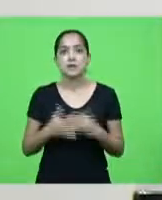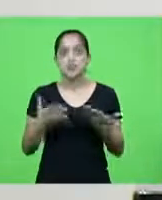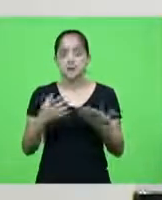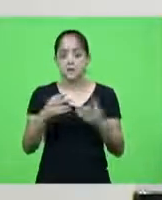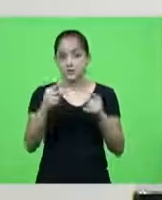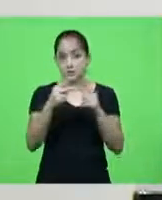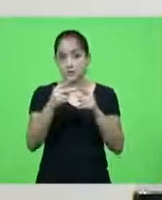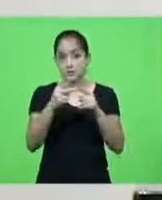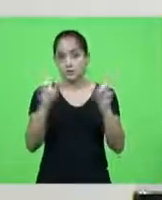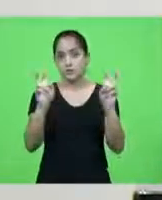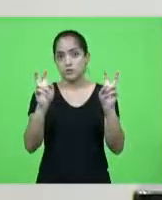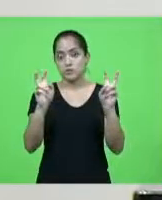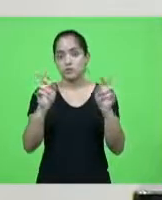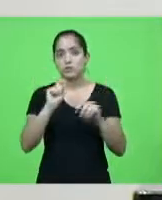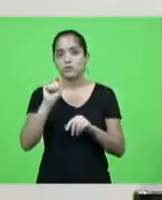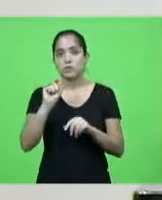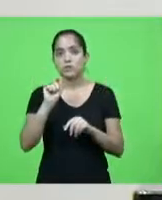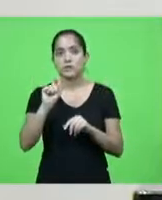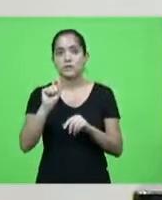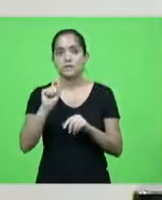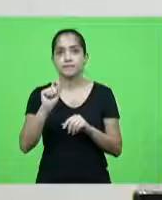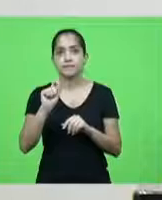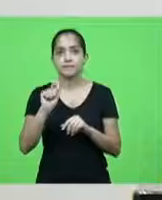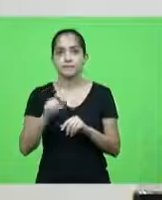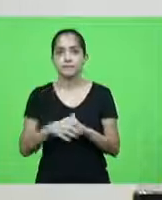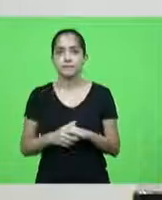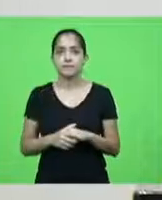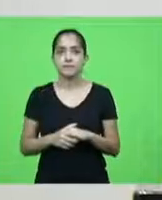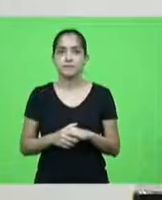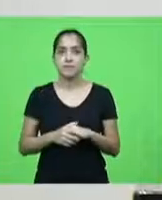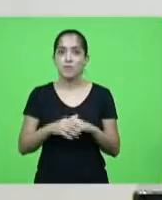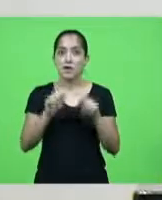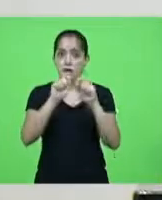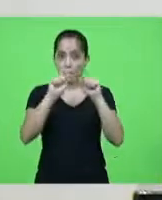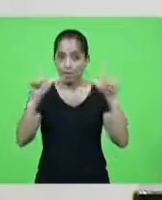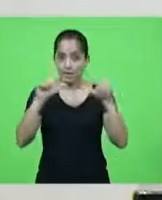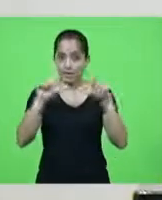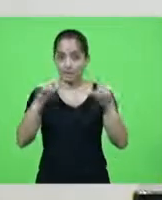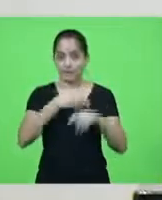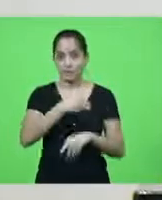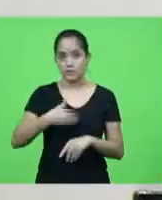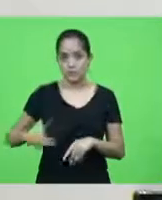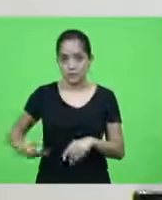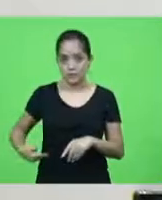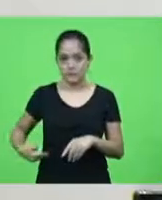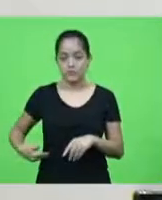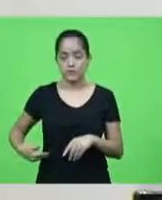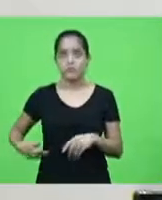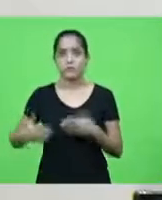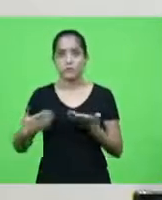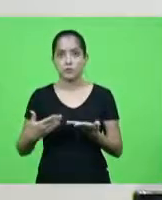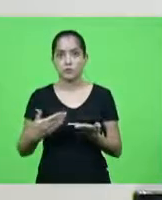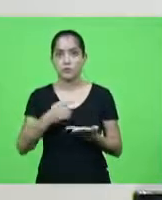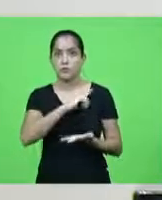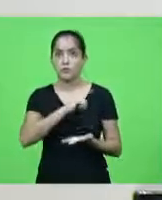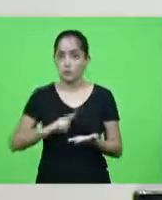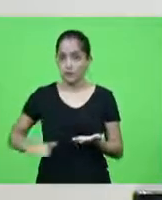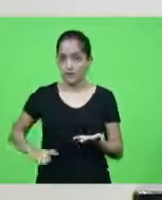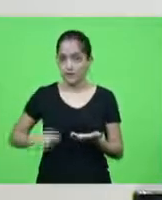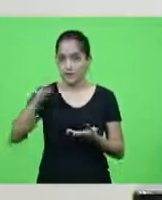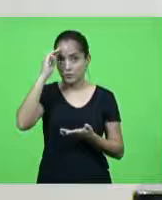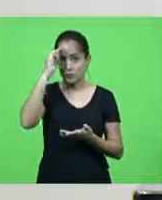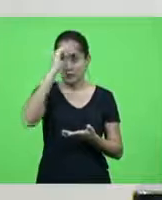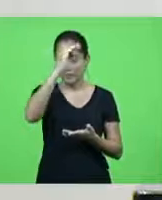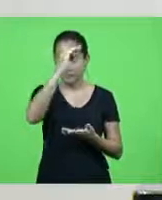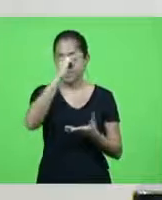assunto que eu quero trazer aqui é uma é um alerta ao governo o governador Carlos Moisés